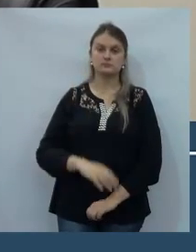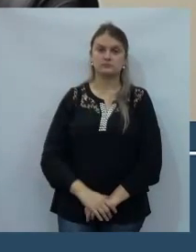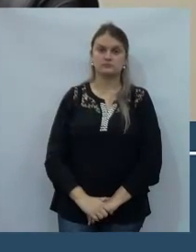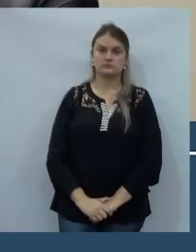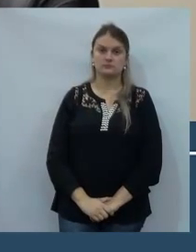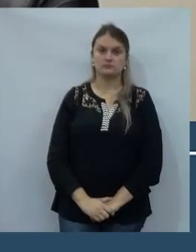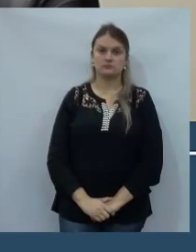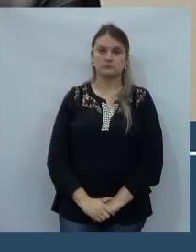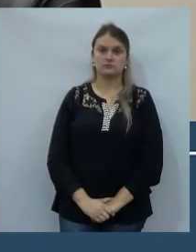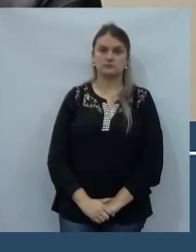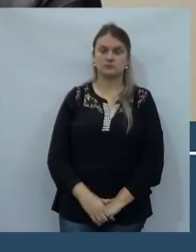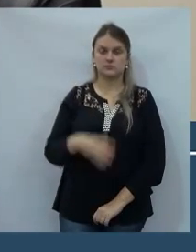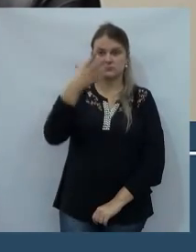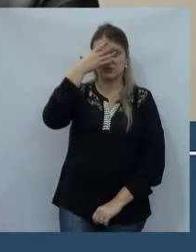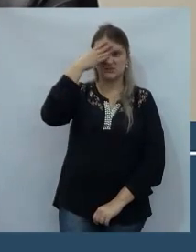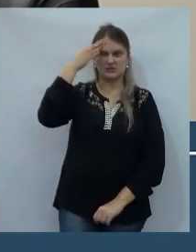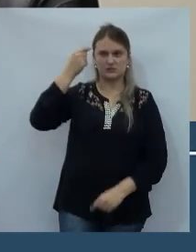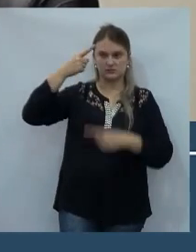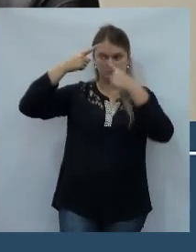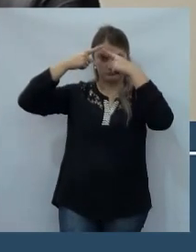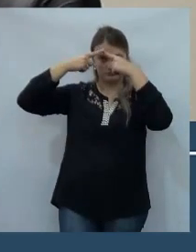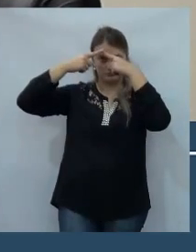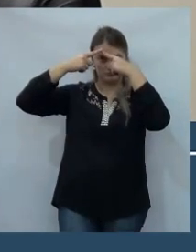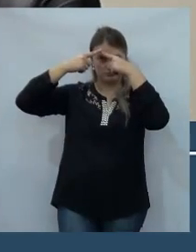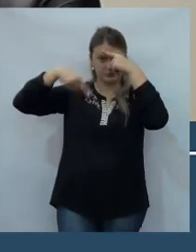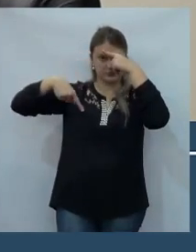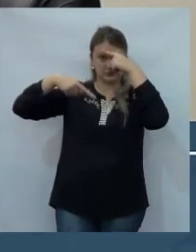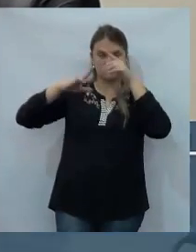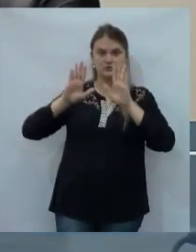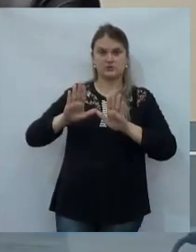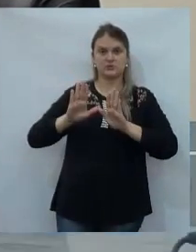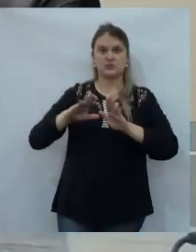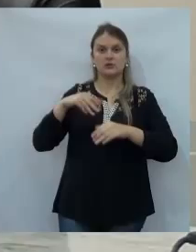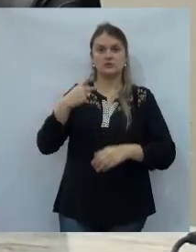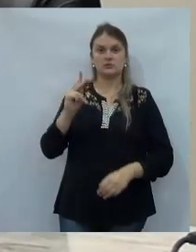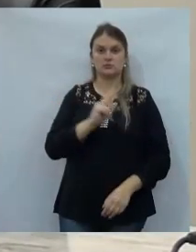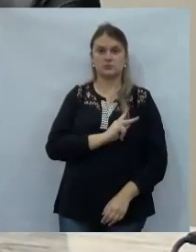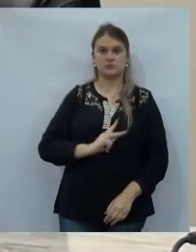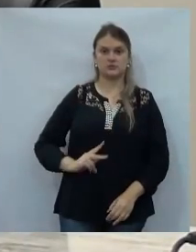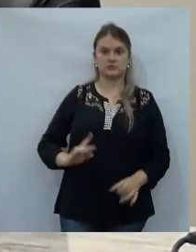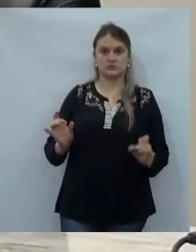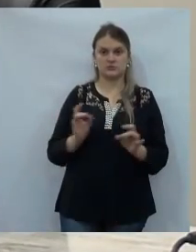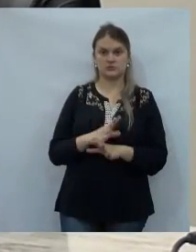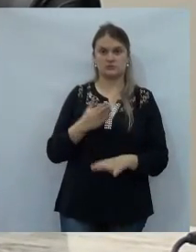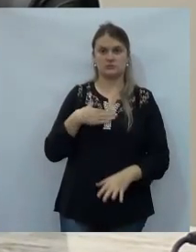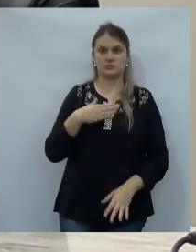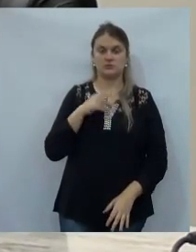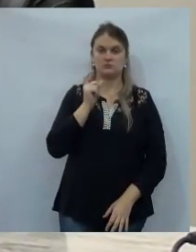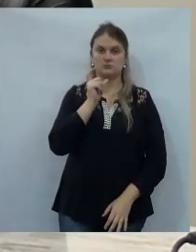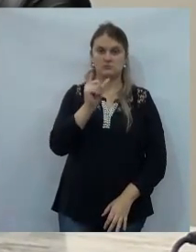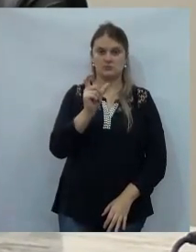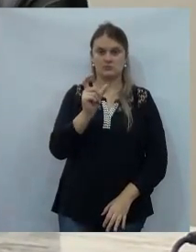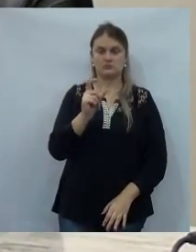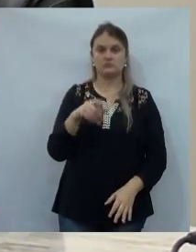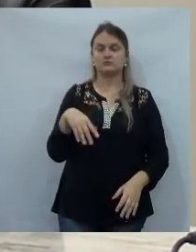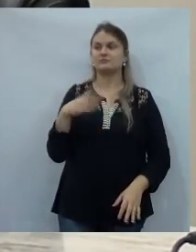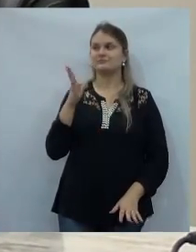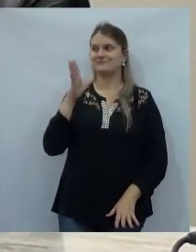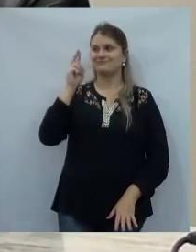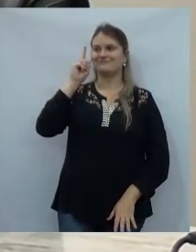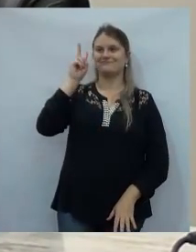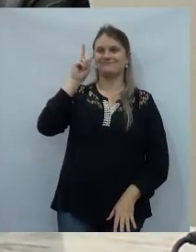eu me esqueci, eu tinha outro assunto a ser tratado. Eu vou deixar, Sr. Presidente, encerro aqui minhas palavras. E, ah, não, ah,